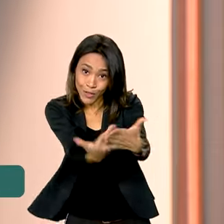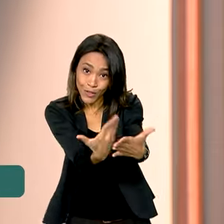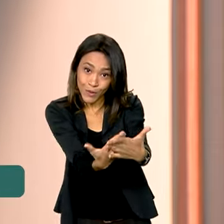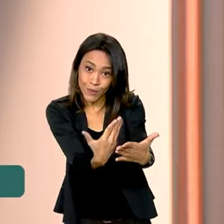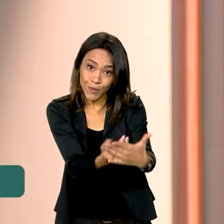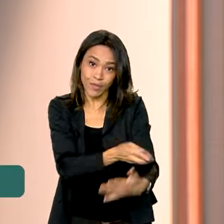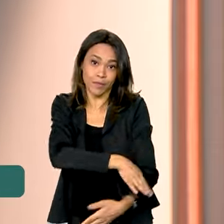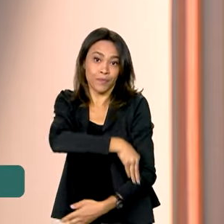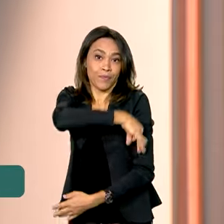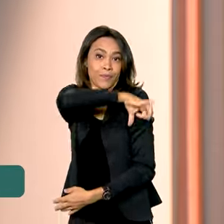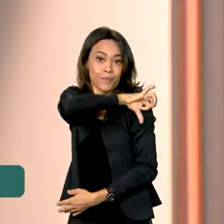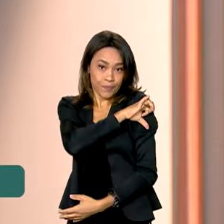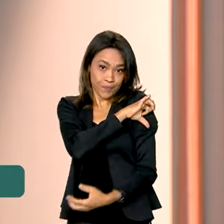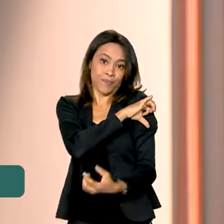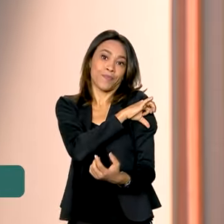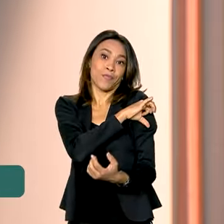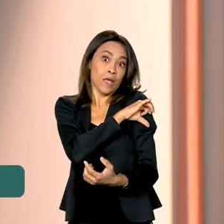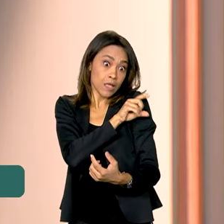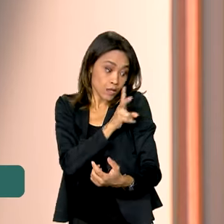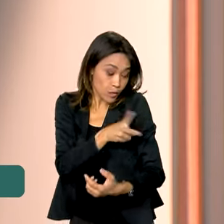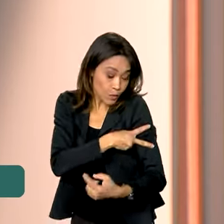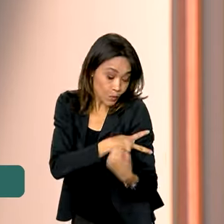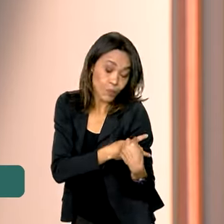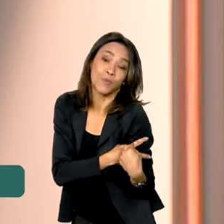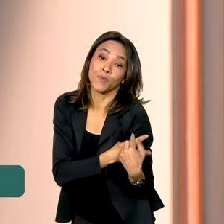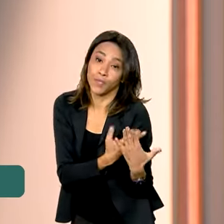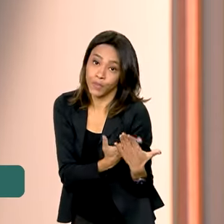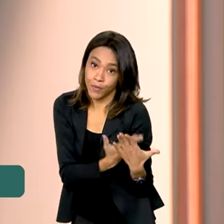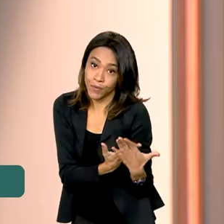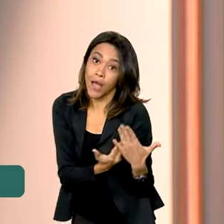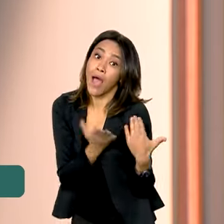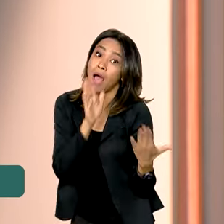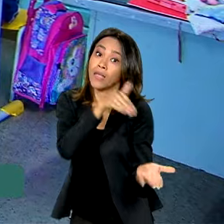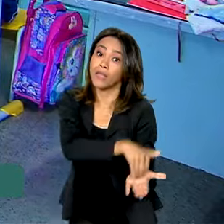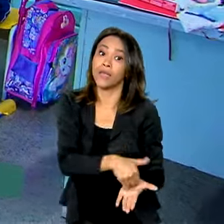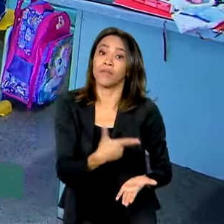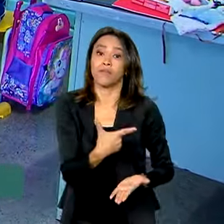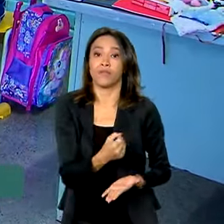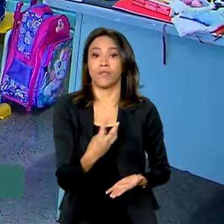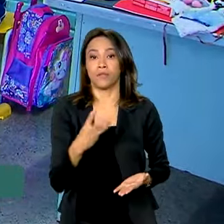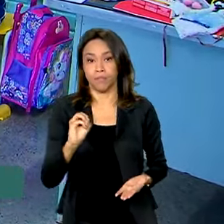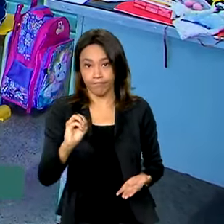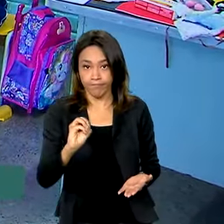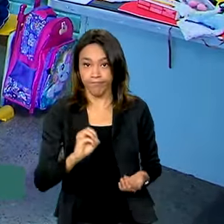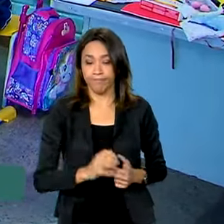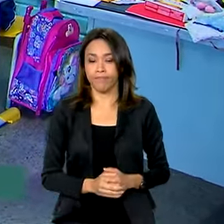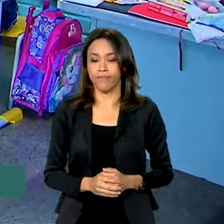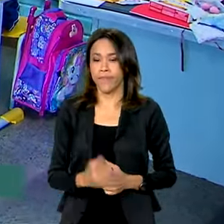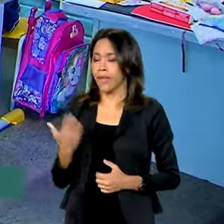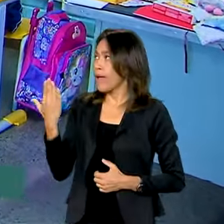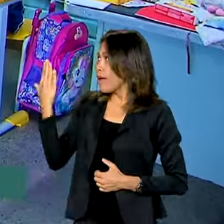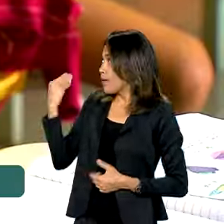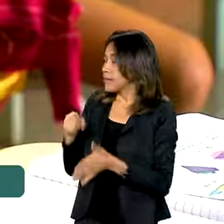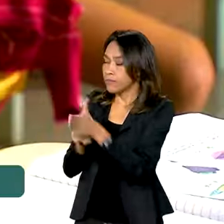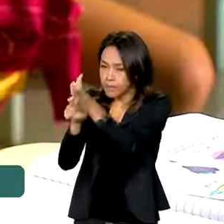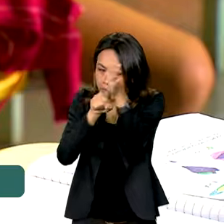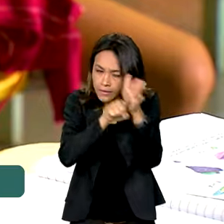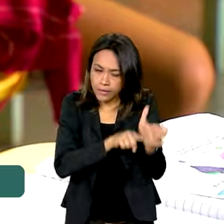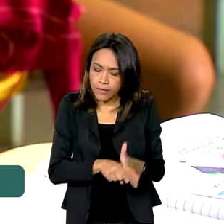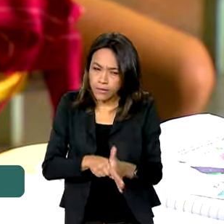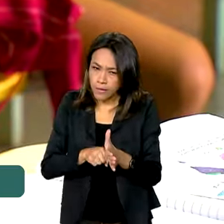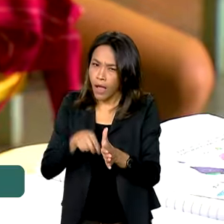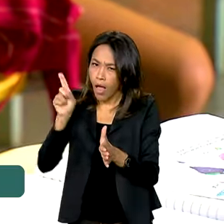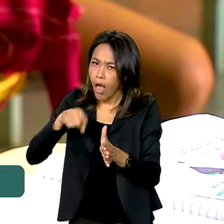fundamental, do segundo ano do ensino fundamental, até 2030. O levantamento foi feito no ano